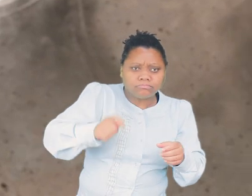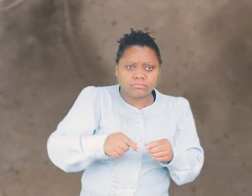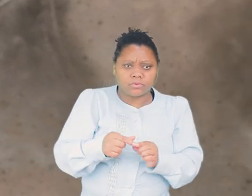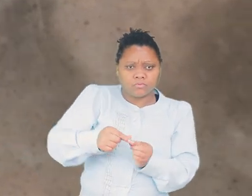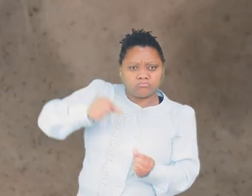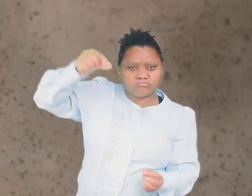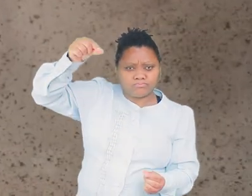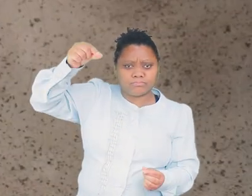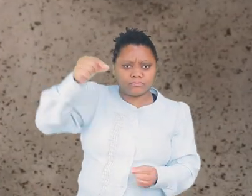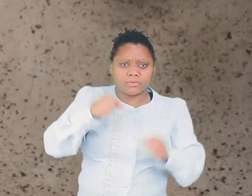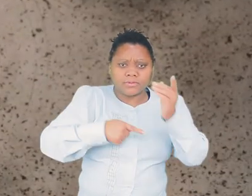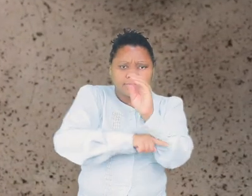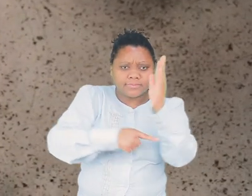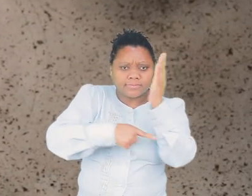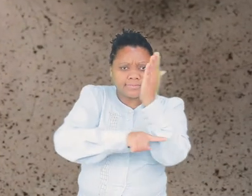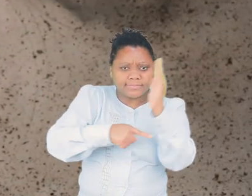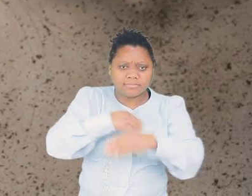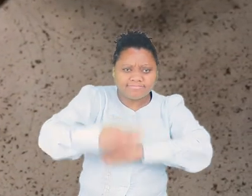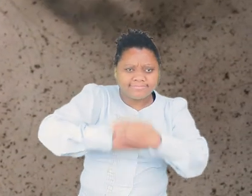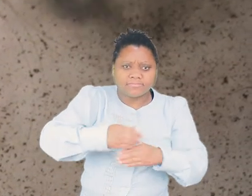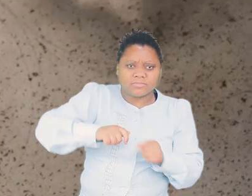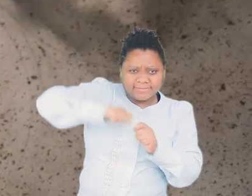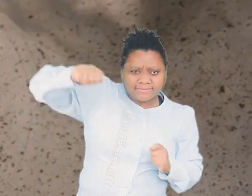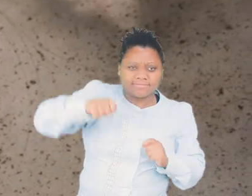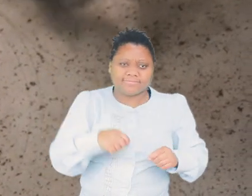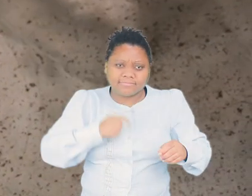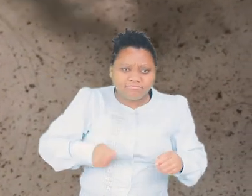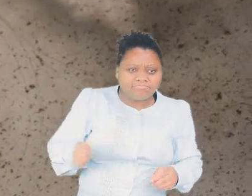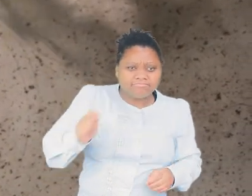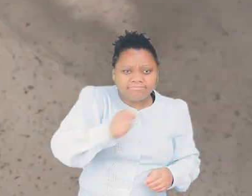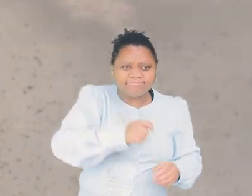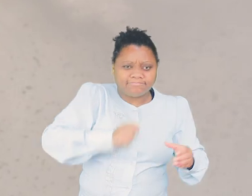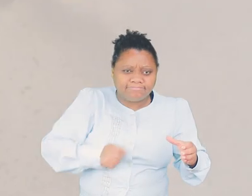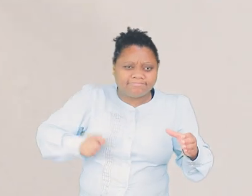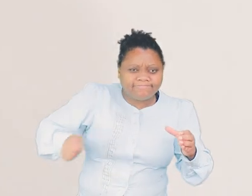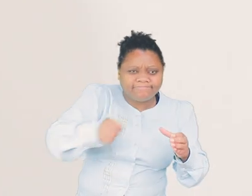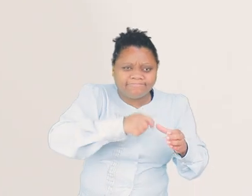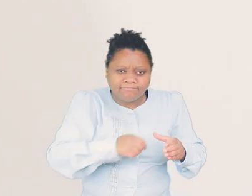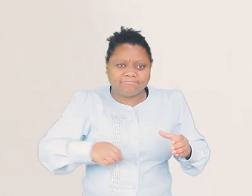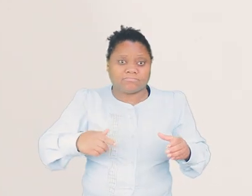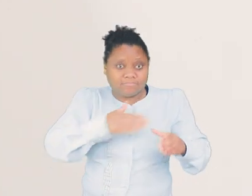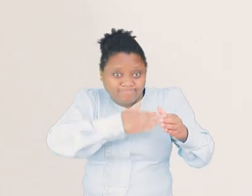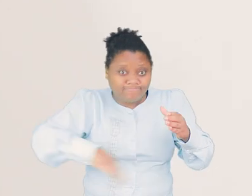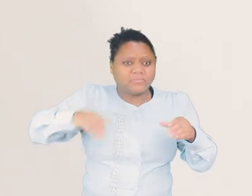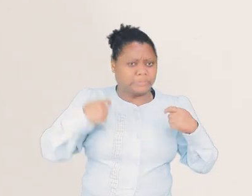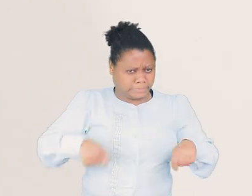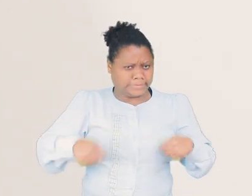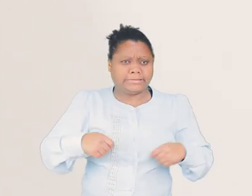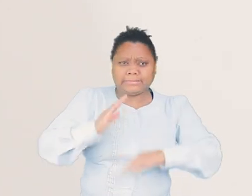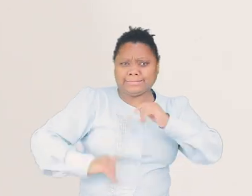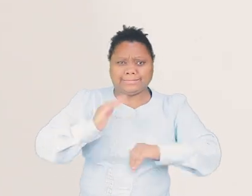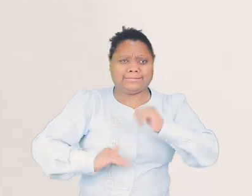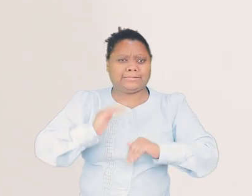tocado com baquetas revestidas de borracha ou feltro. Para fazer Steel Drum,